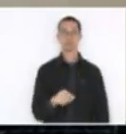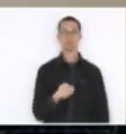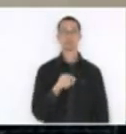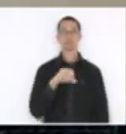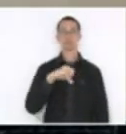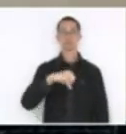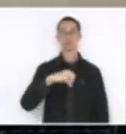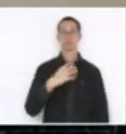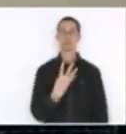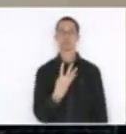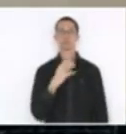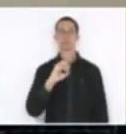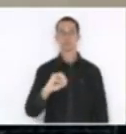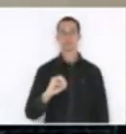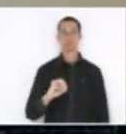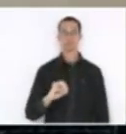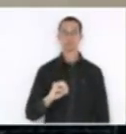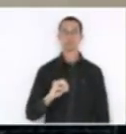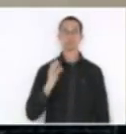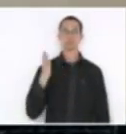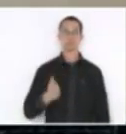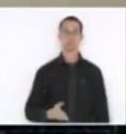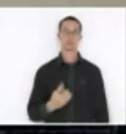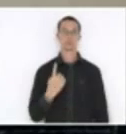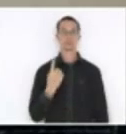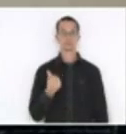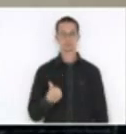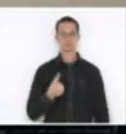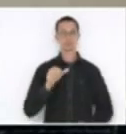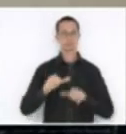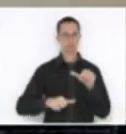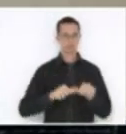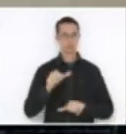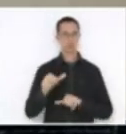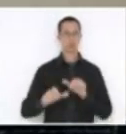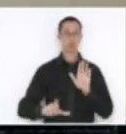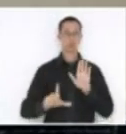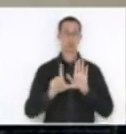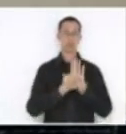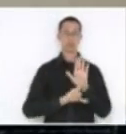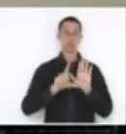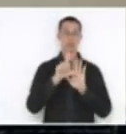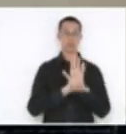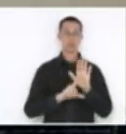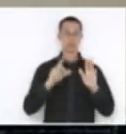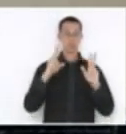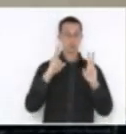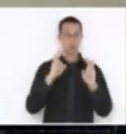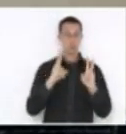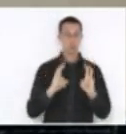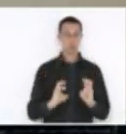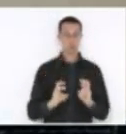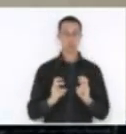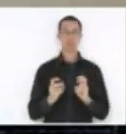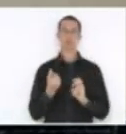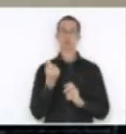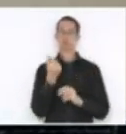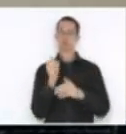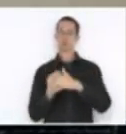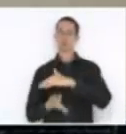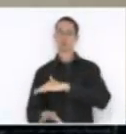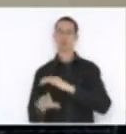de 2016, que altera a legislação que trata dos fundos especiais,